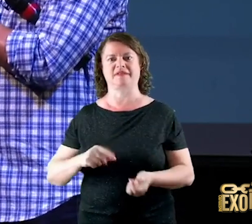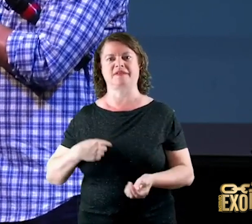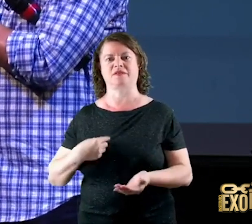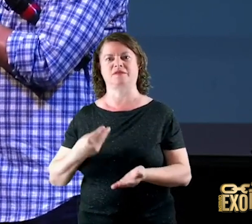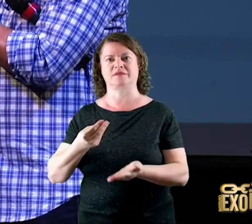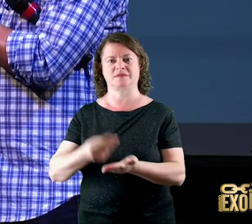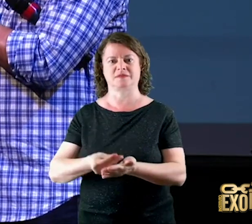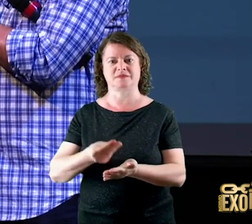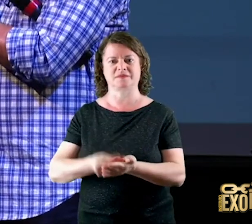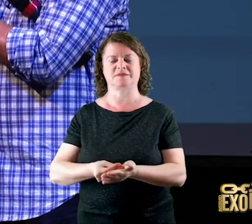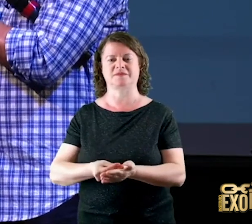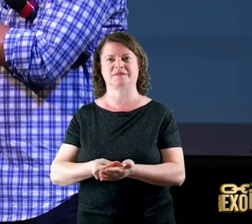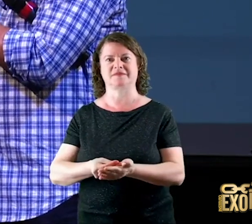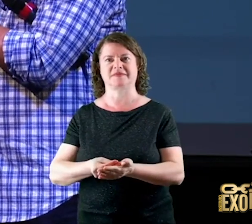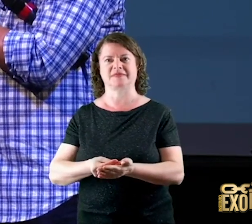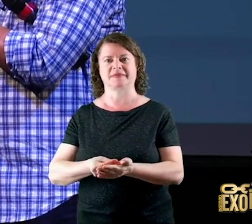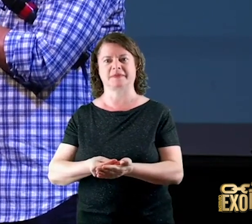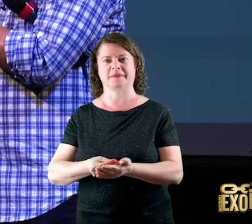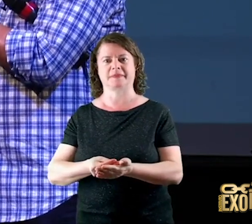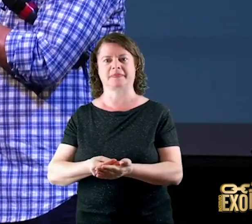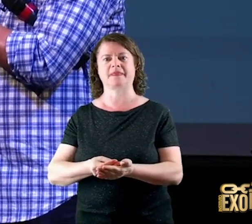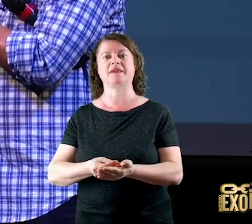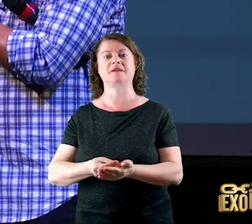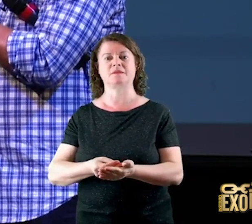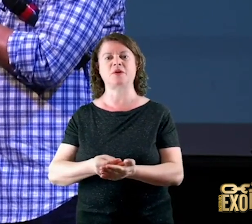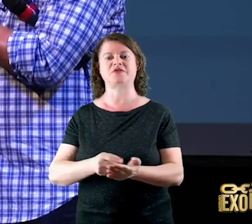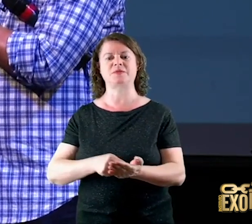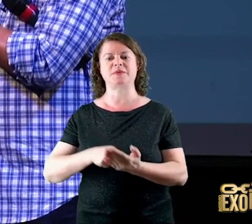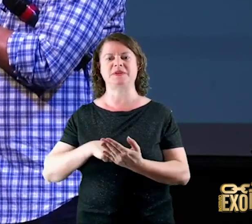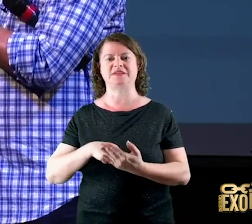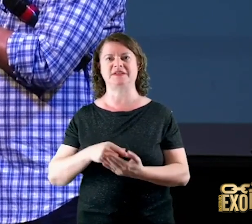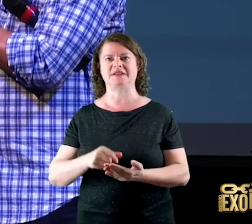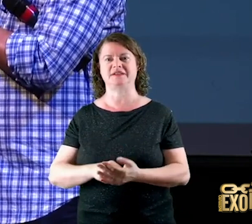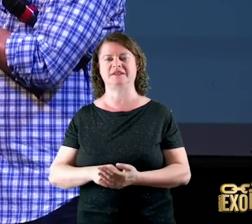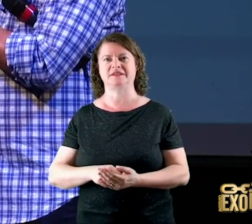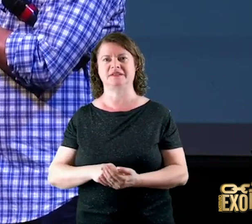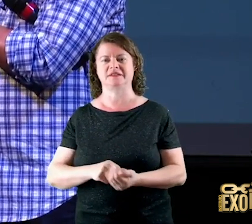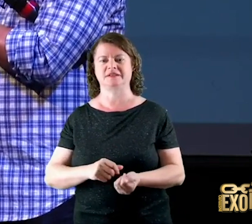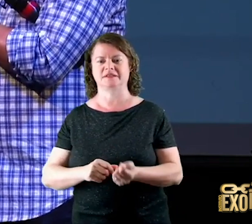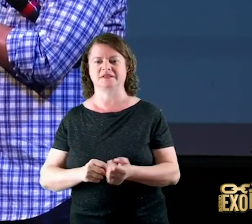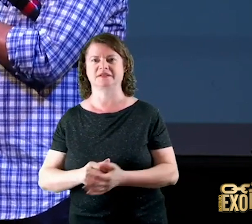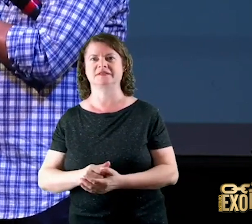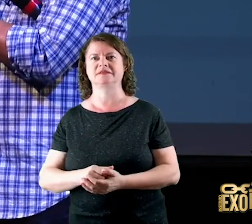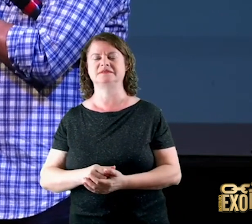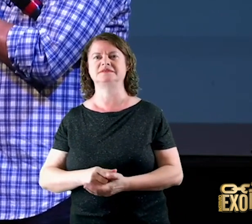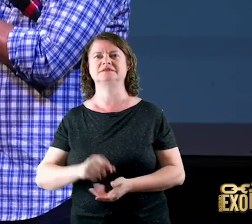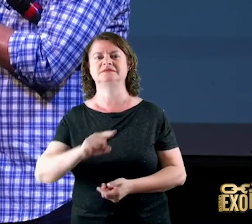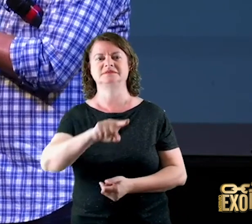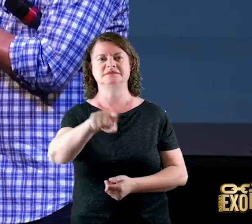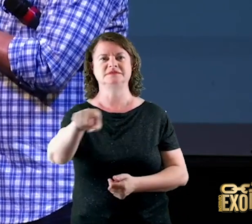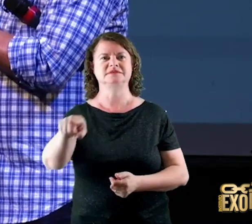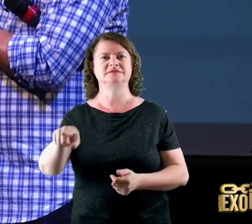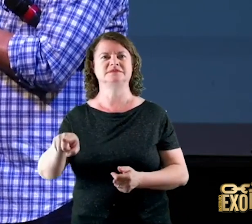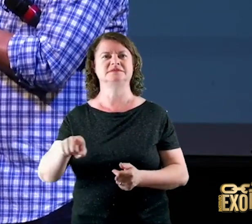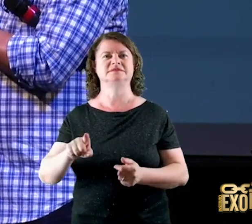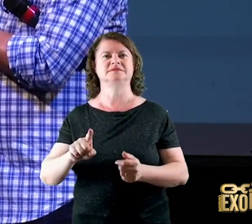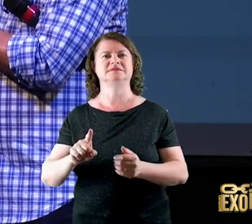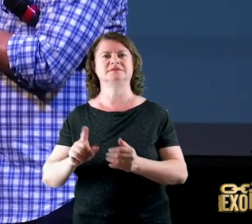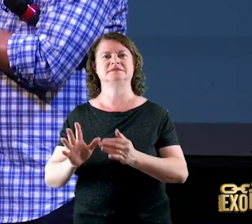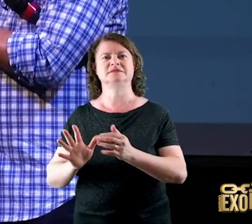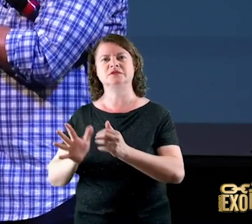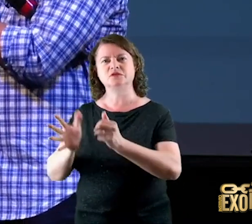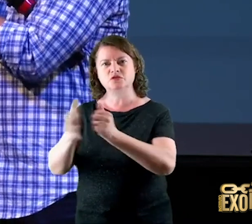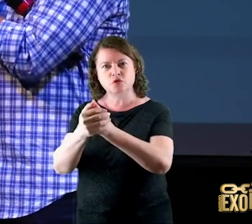tirar então você está escondido por Deus você está escondido pelo filho de Deus